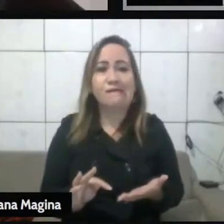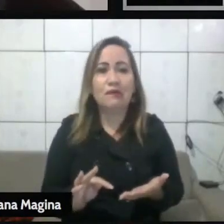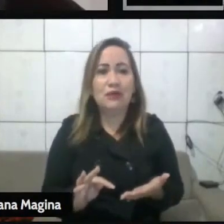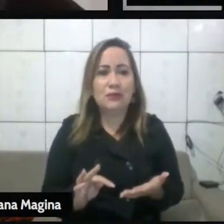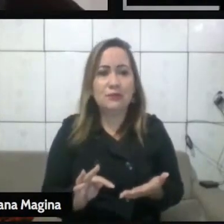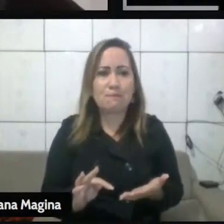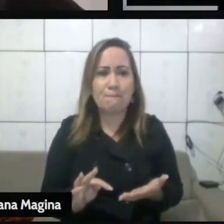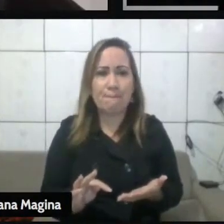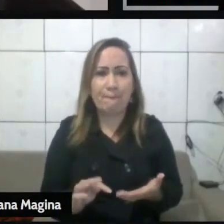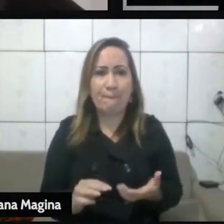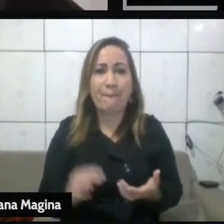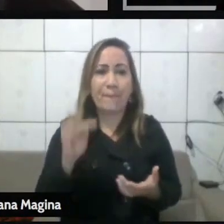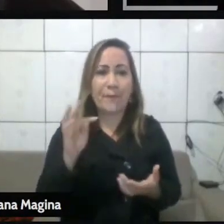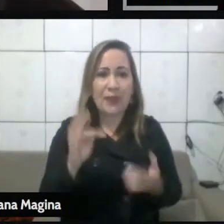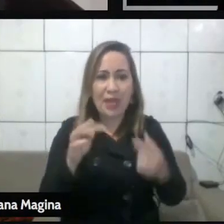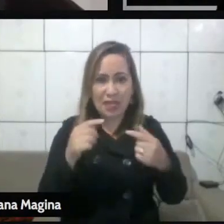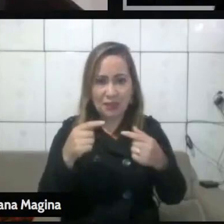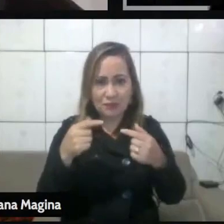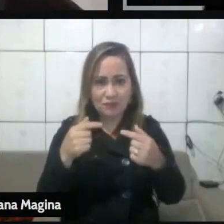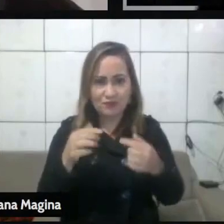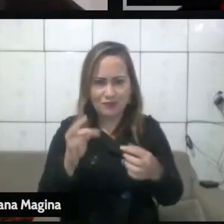O Tiago vai dizer o seguinte,